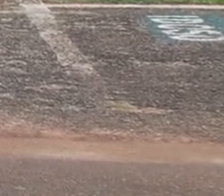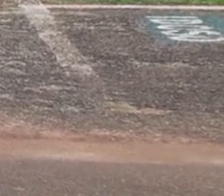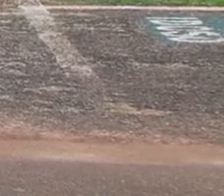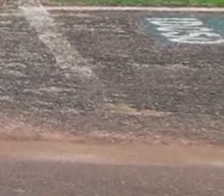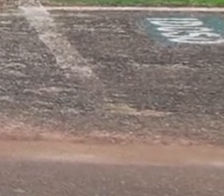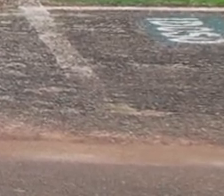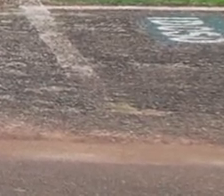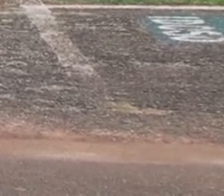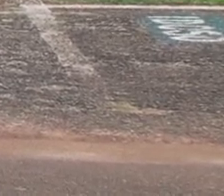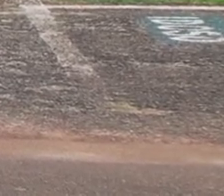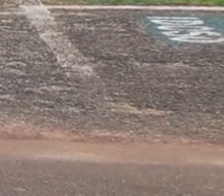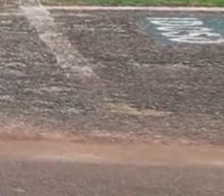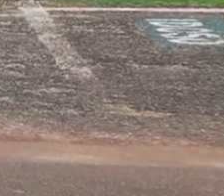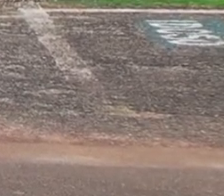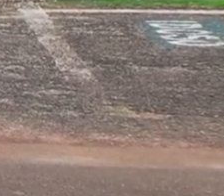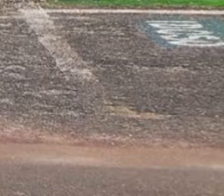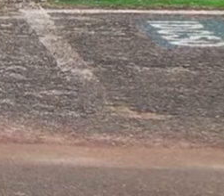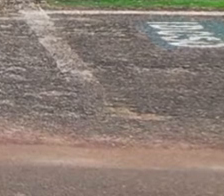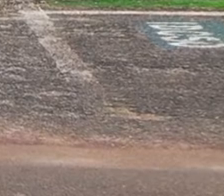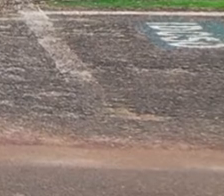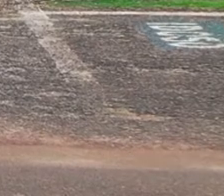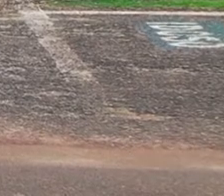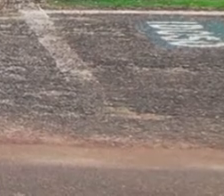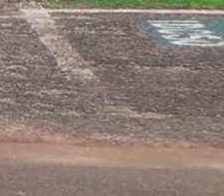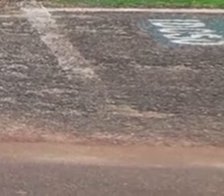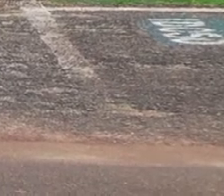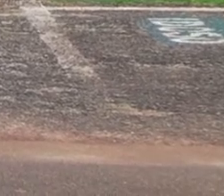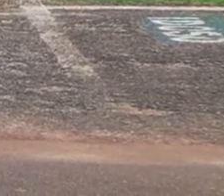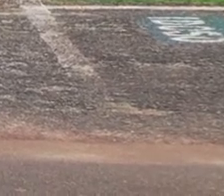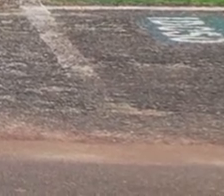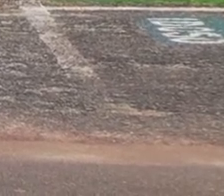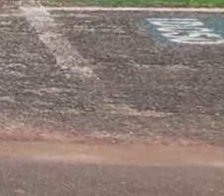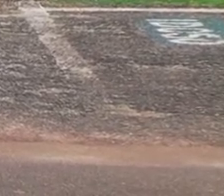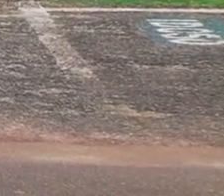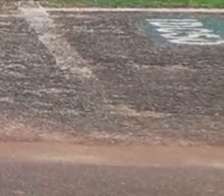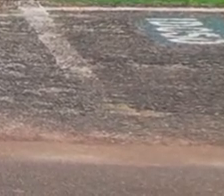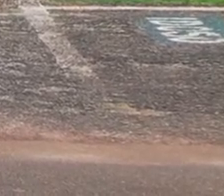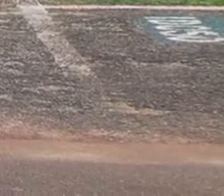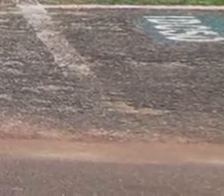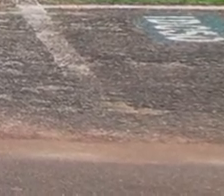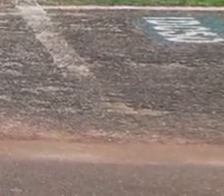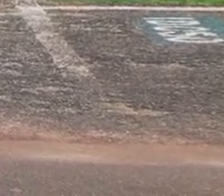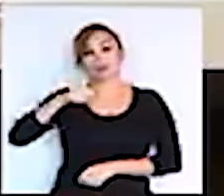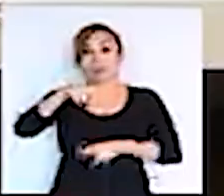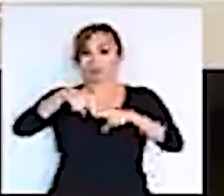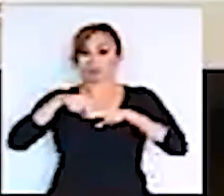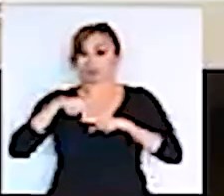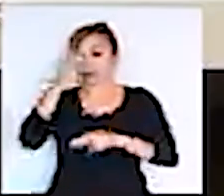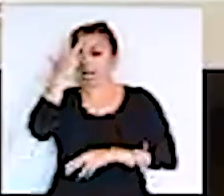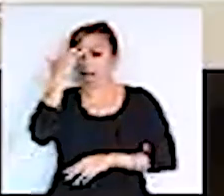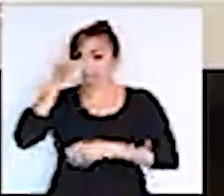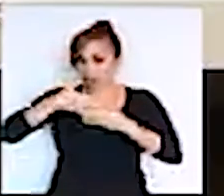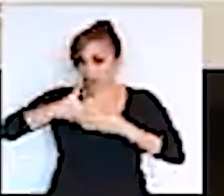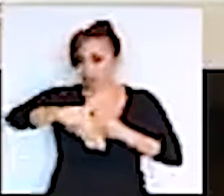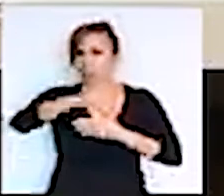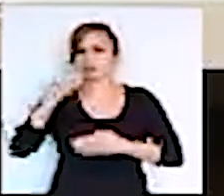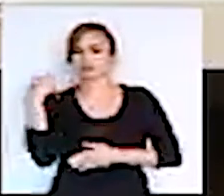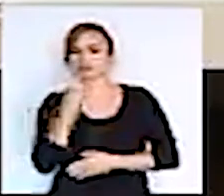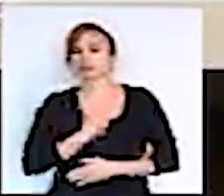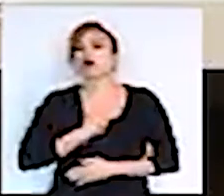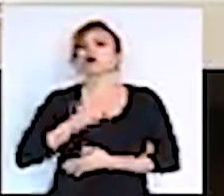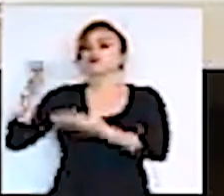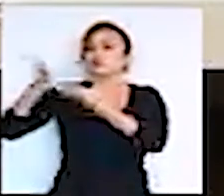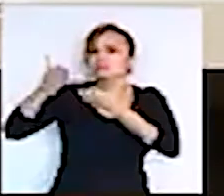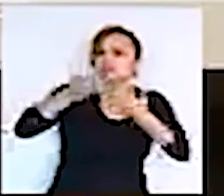Rondônia, Marcos Rocha, as ações precisam ser tomadas de forma imediata e precisas. A partir de amanhã nós